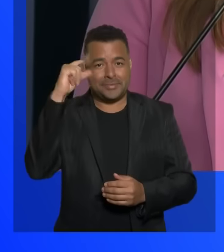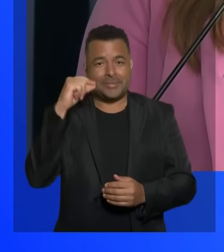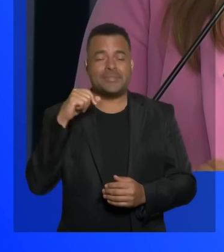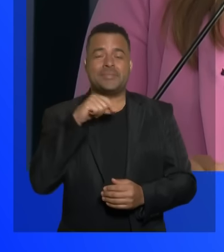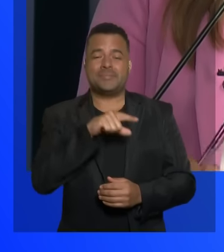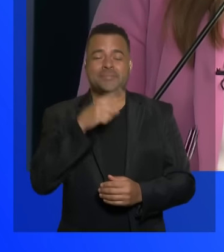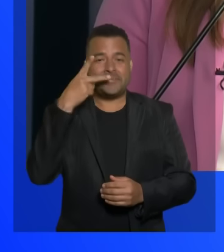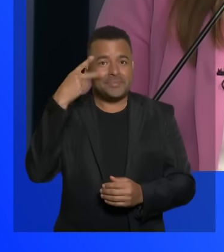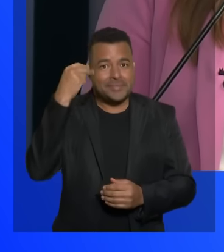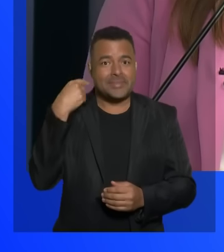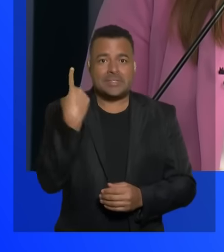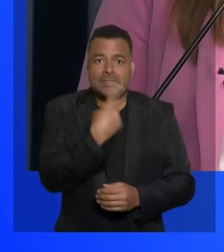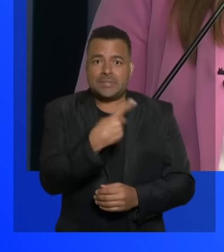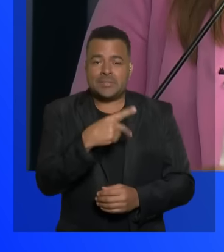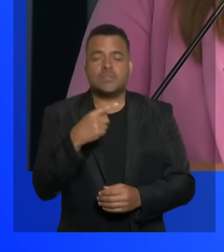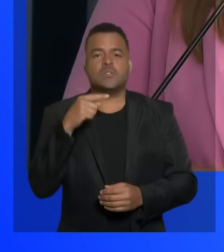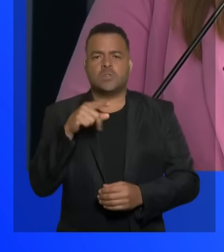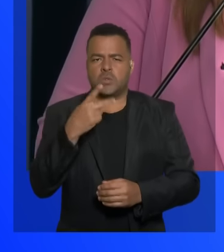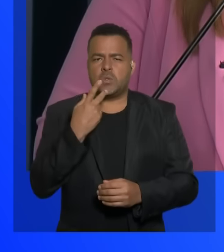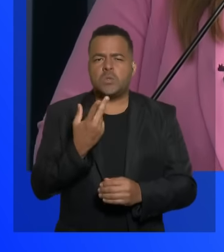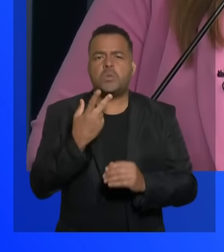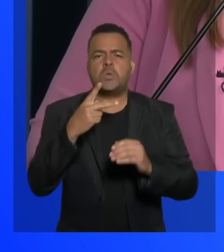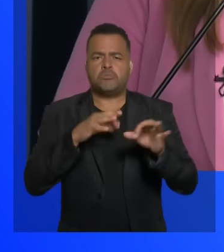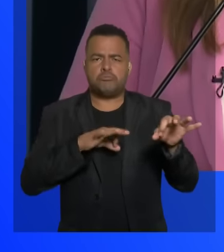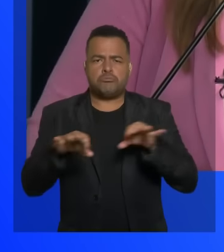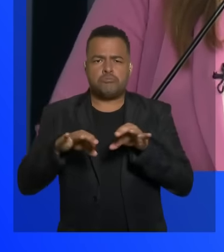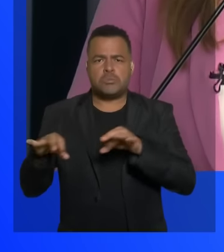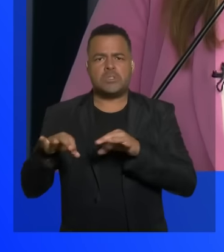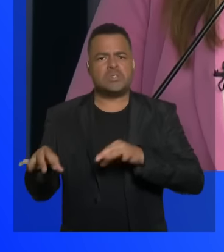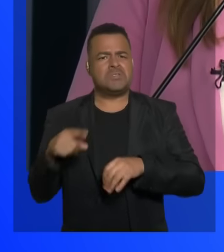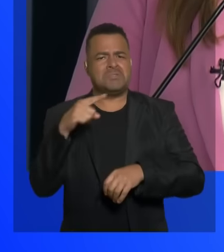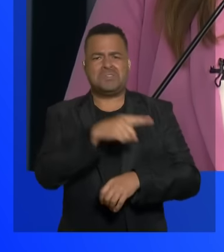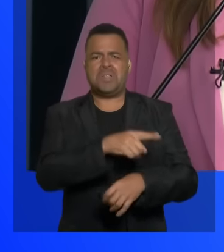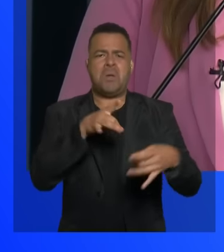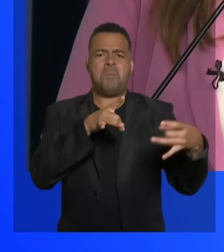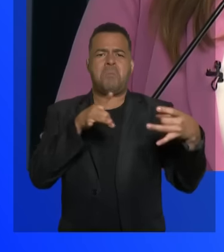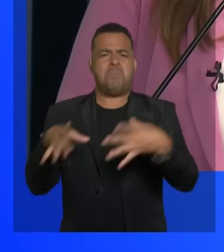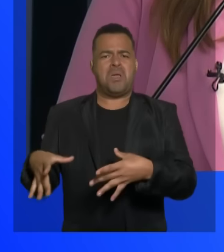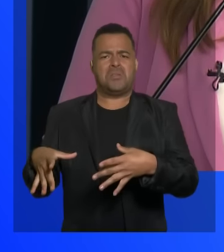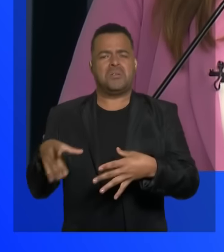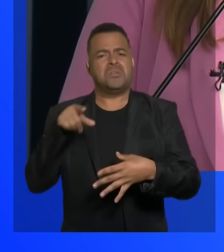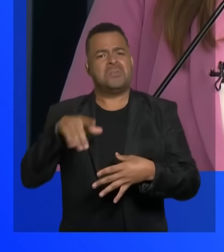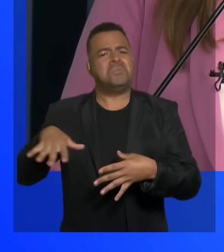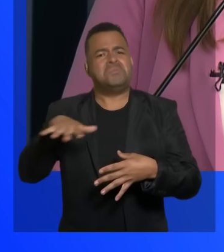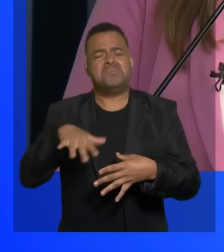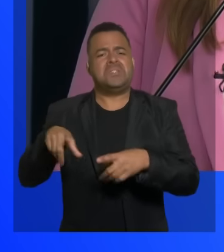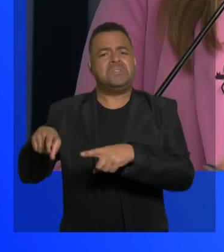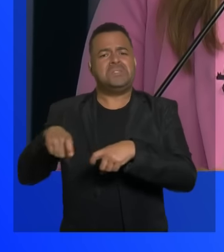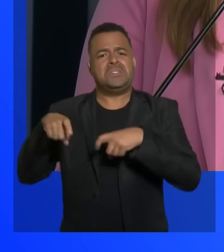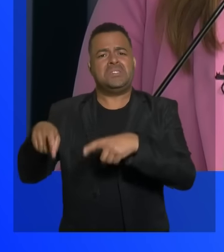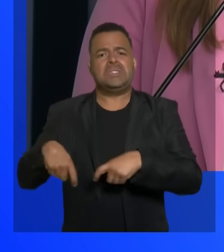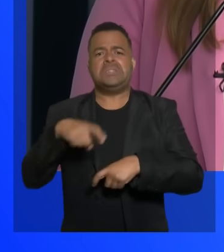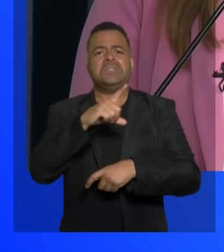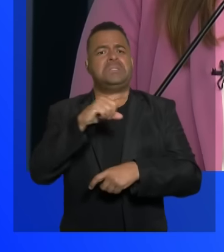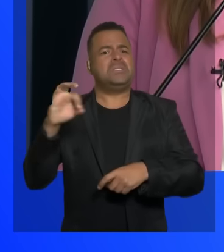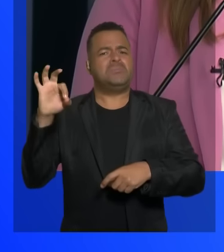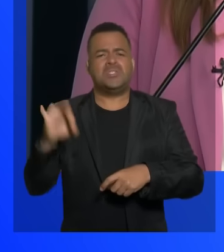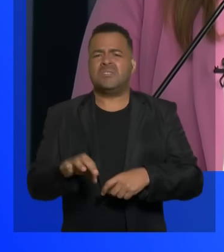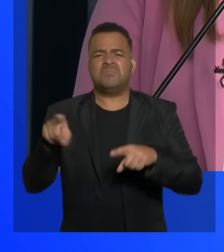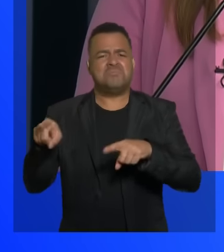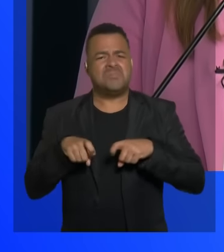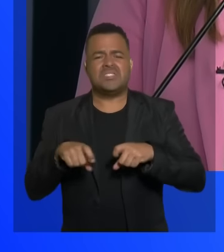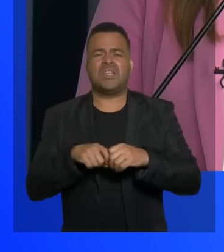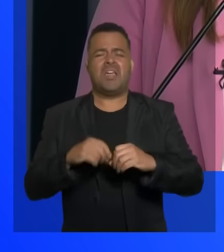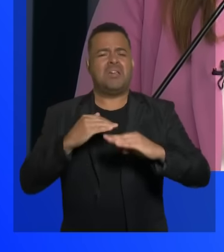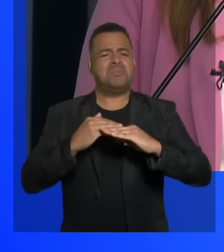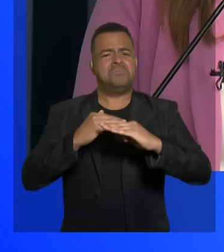abandonou totalmente a zona rural. Essa que é a grande verdade. As estradas estão mal